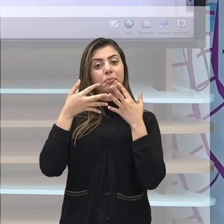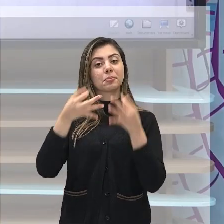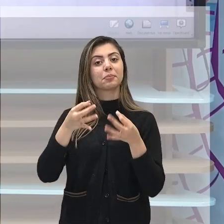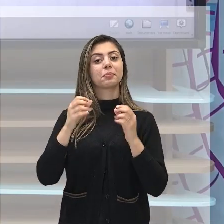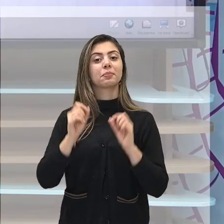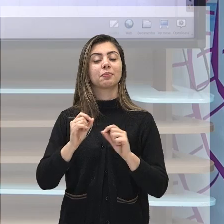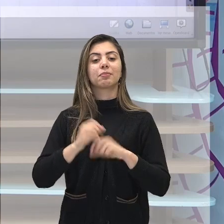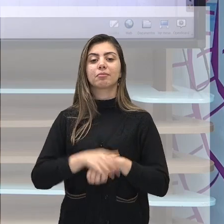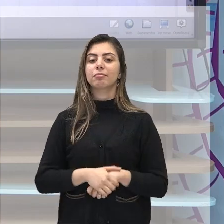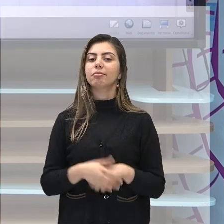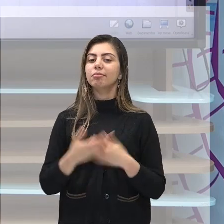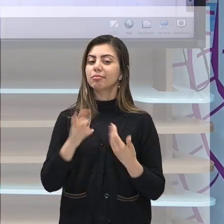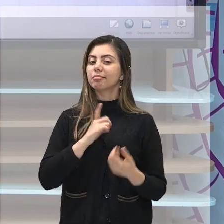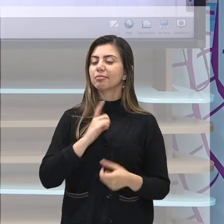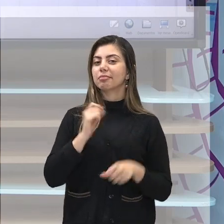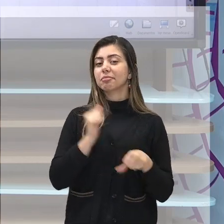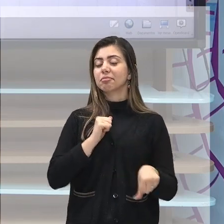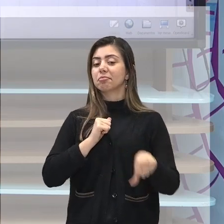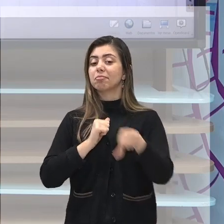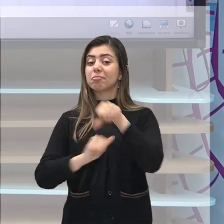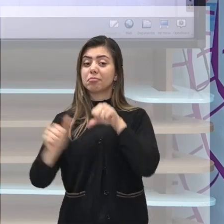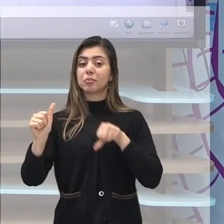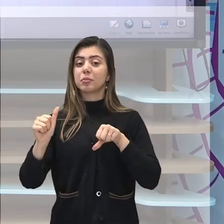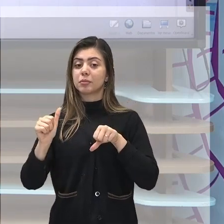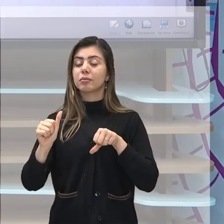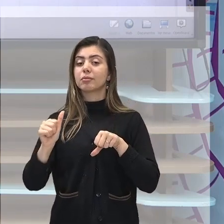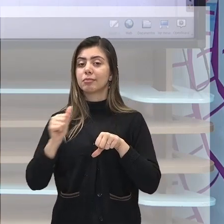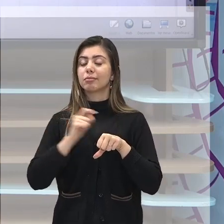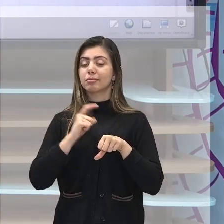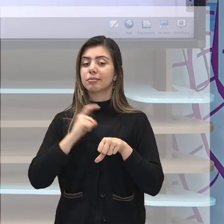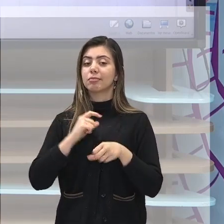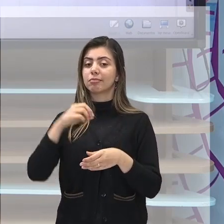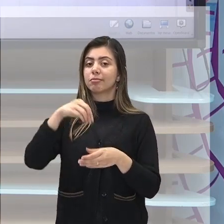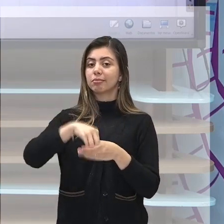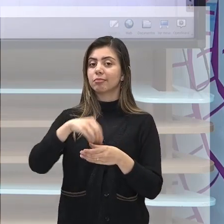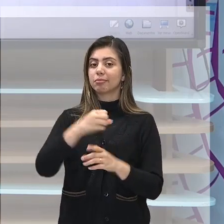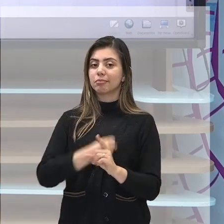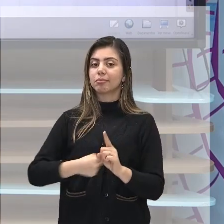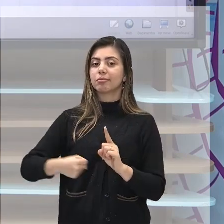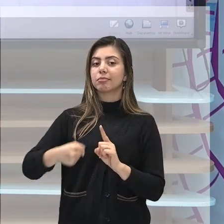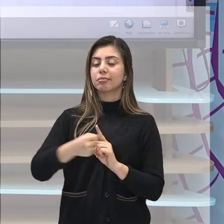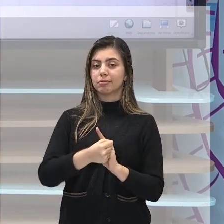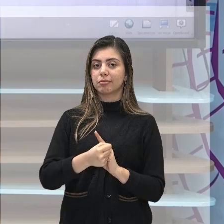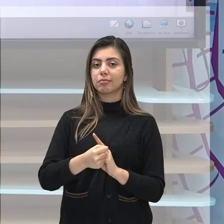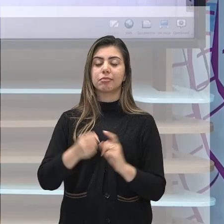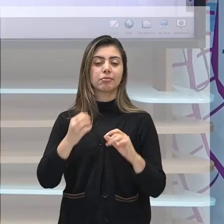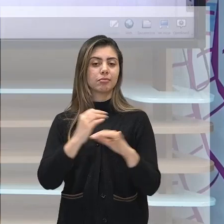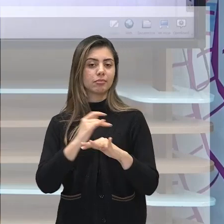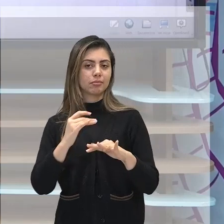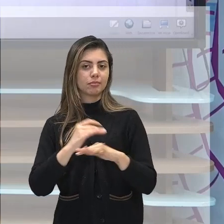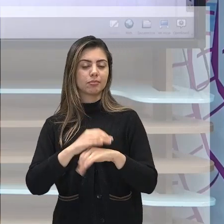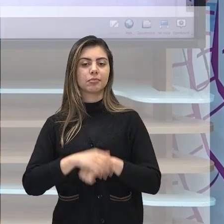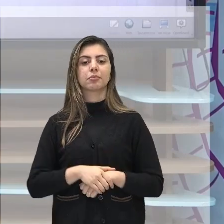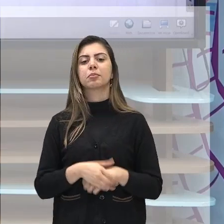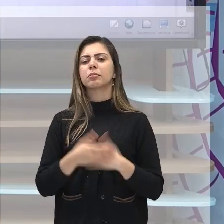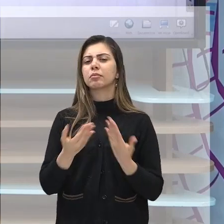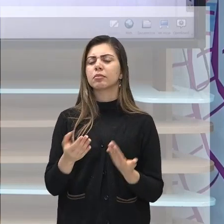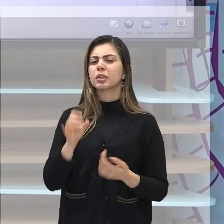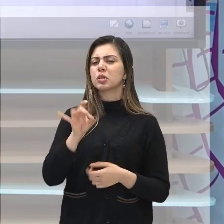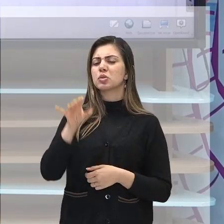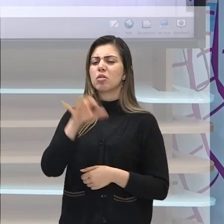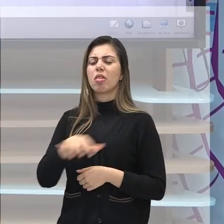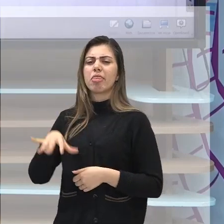mudanças elas são estruturais, não somente no campo